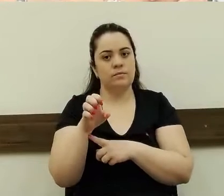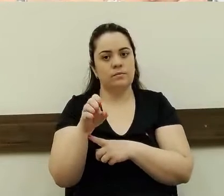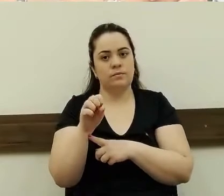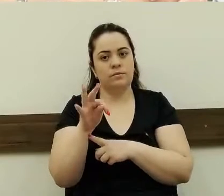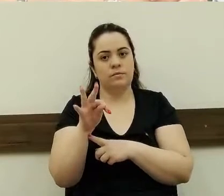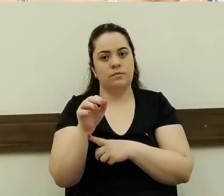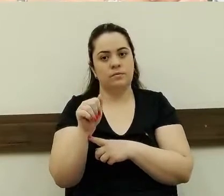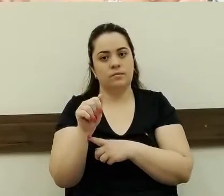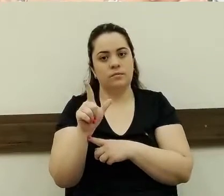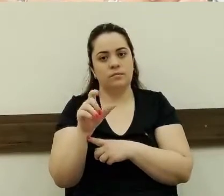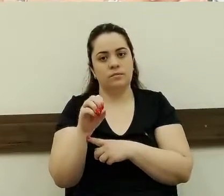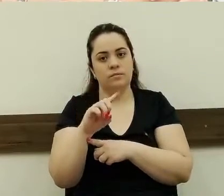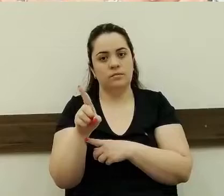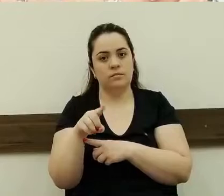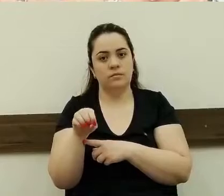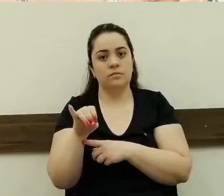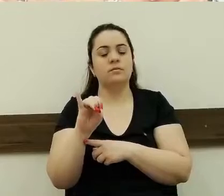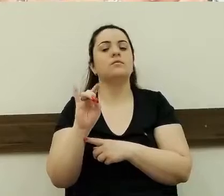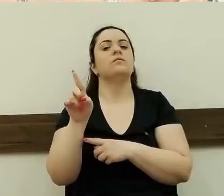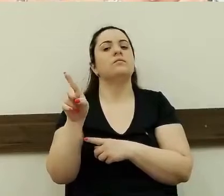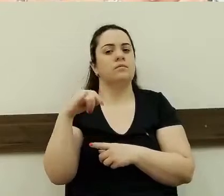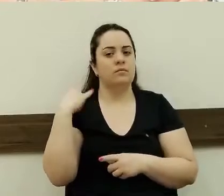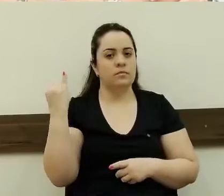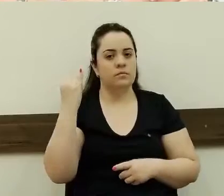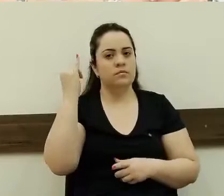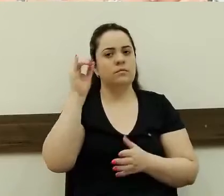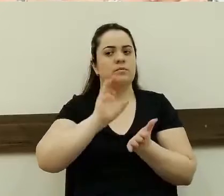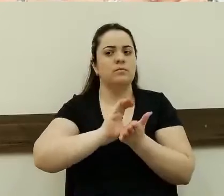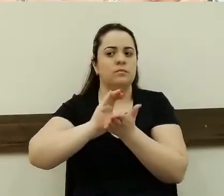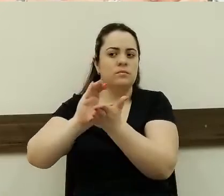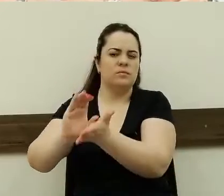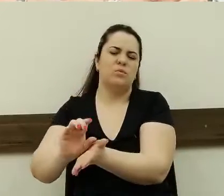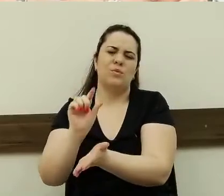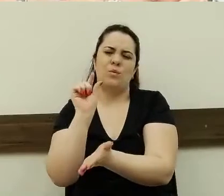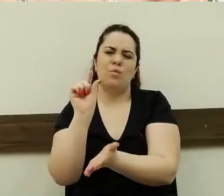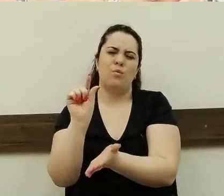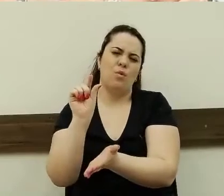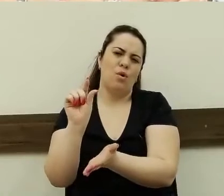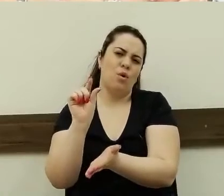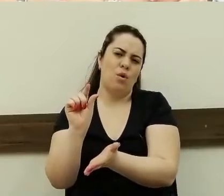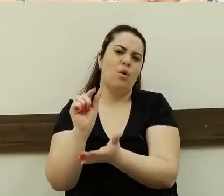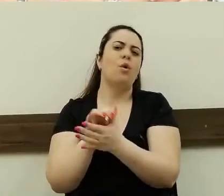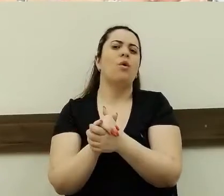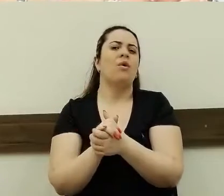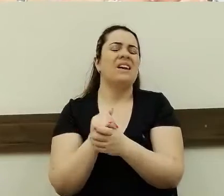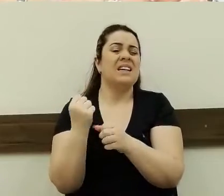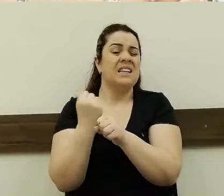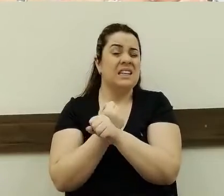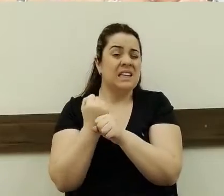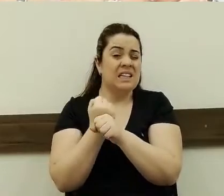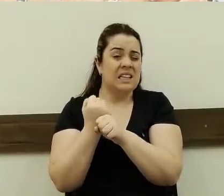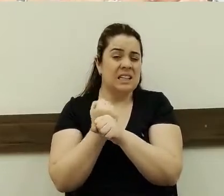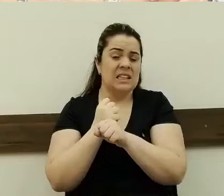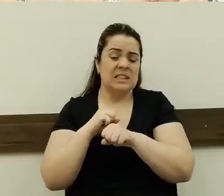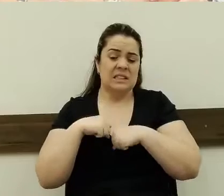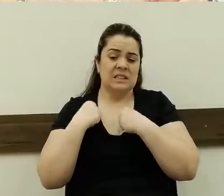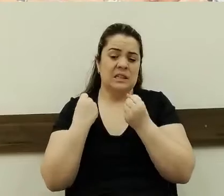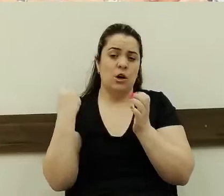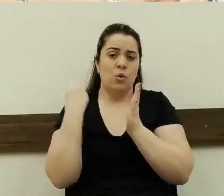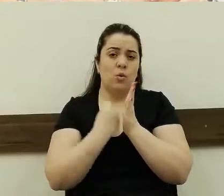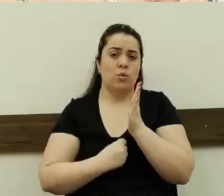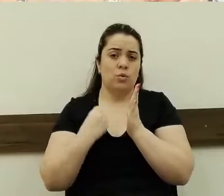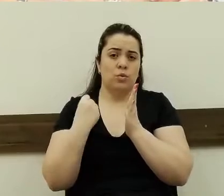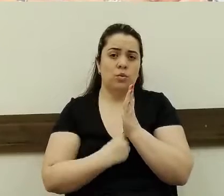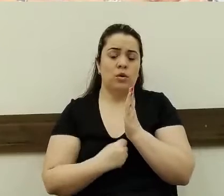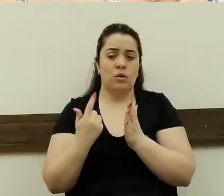Essa verba que o município passa para Pestalozzi é uma verba muito pequena, a gente está aí anos brigando por isso. Em Guaíra,